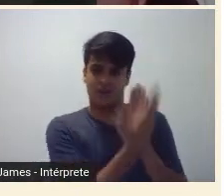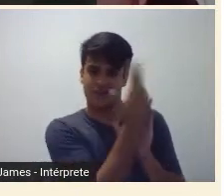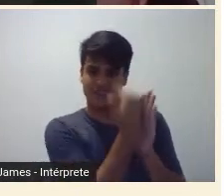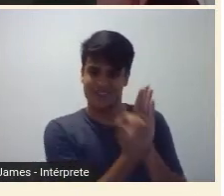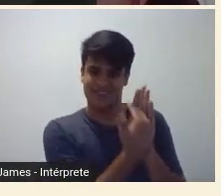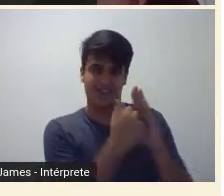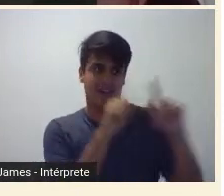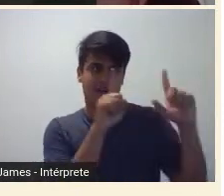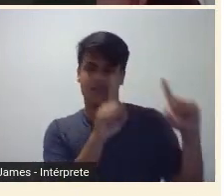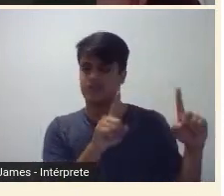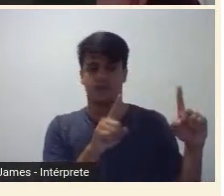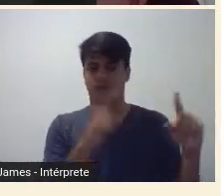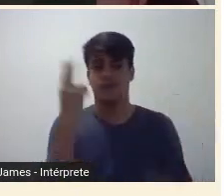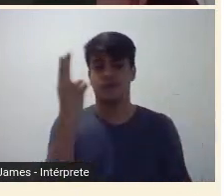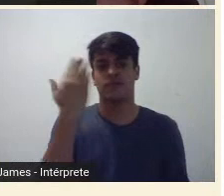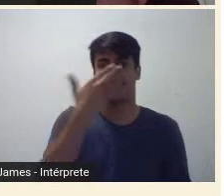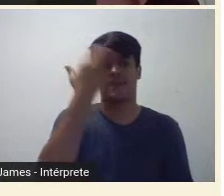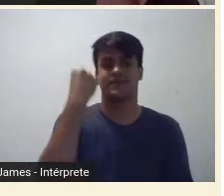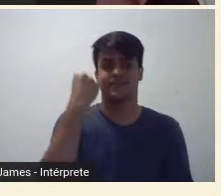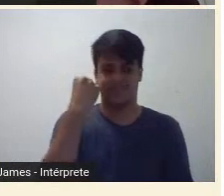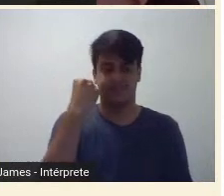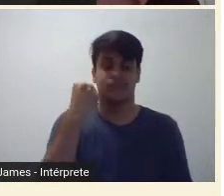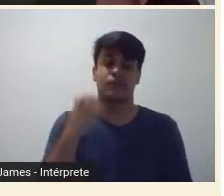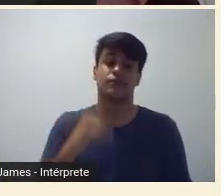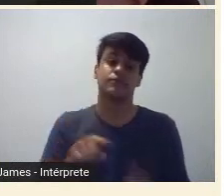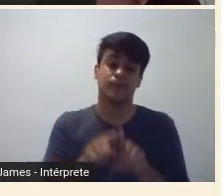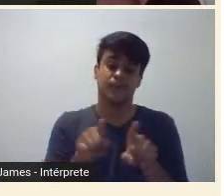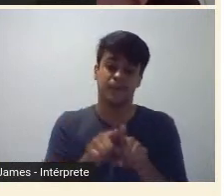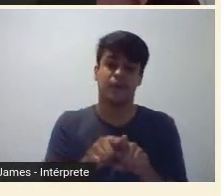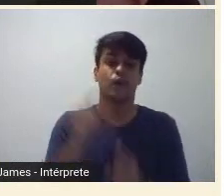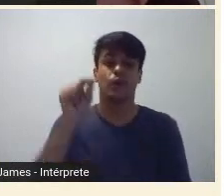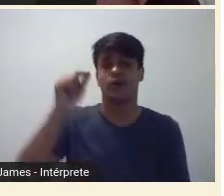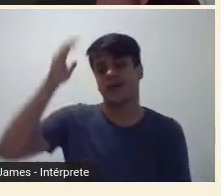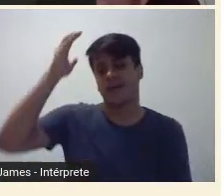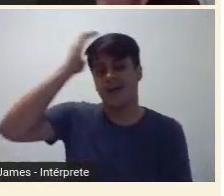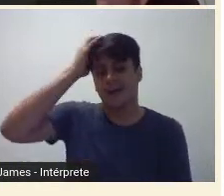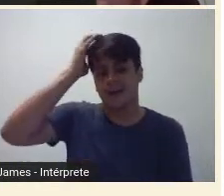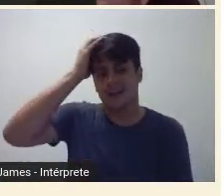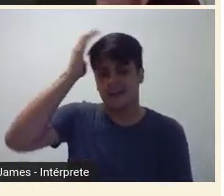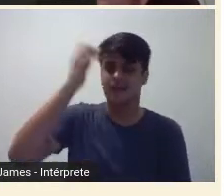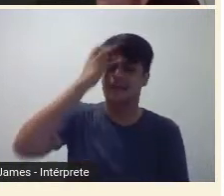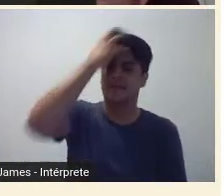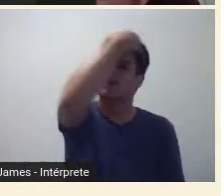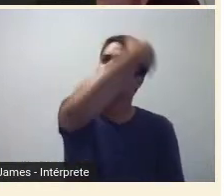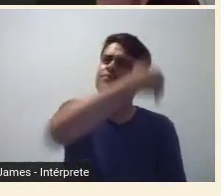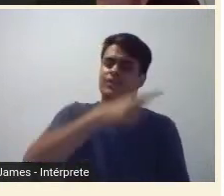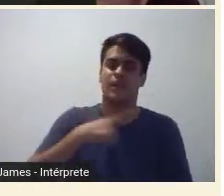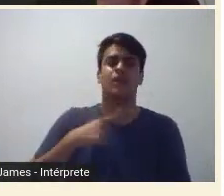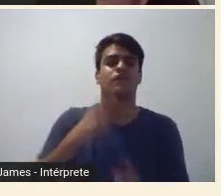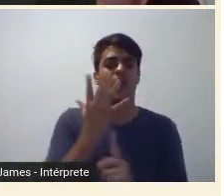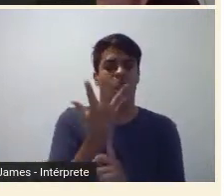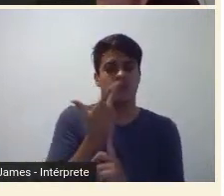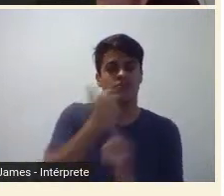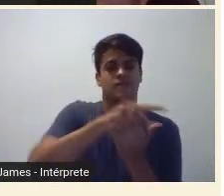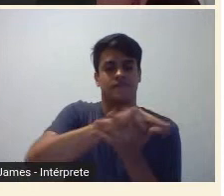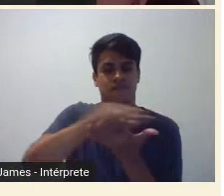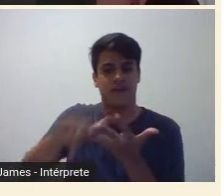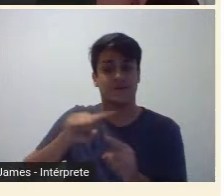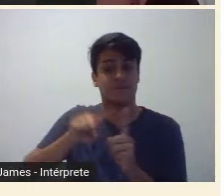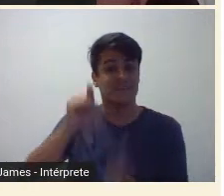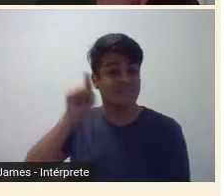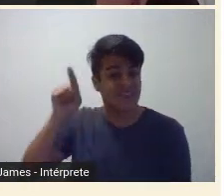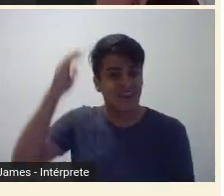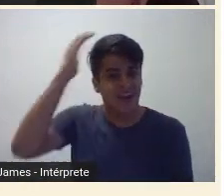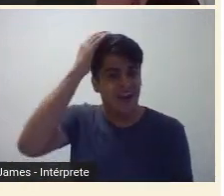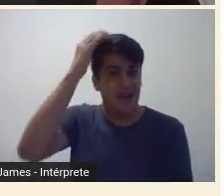que não, não é possível. Eu esqueci, inclusive, de comentar que a Anitta Malfatti, de todos os artistas da semana, é a que possuía